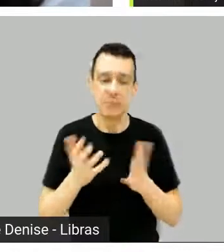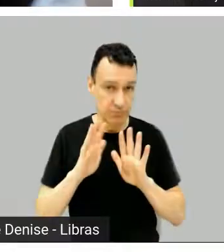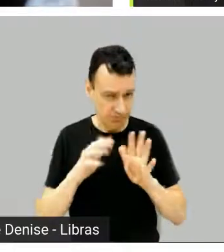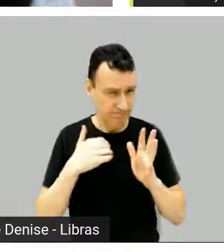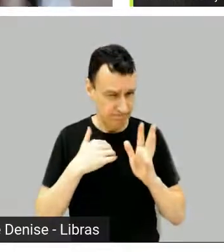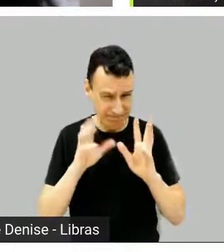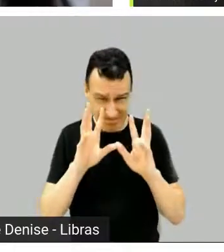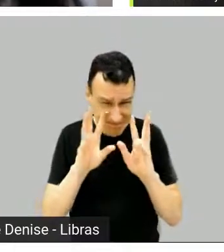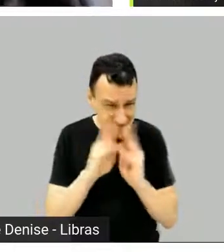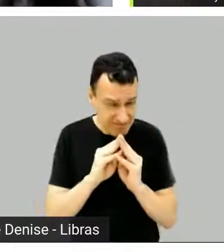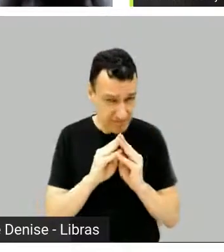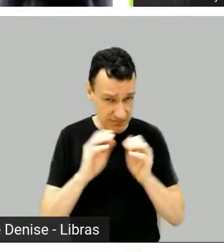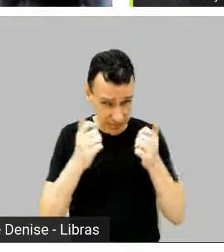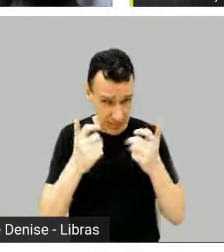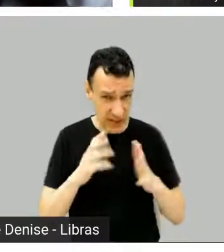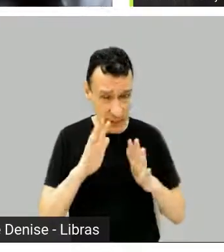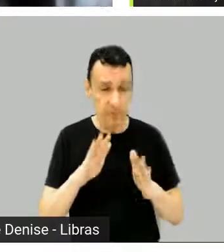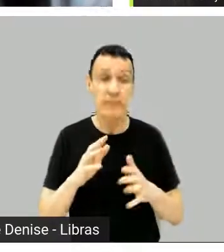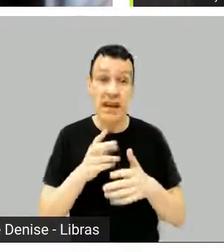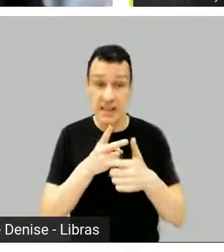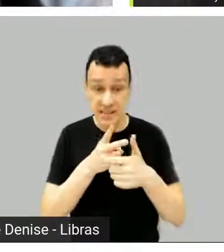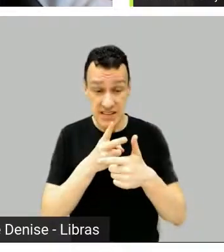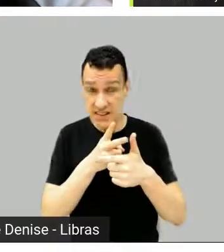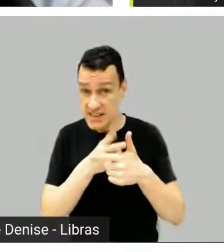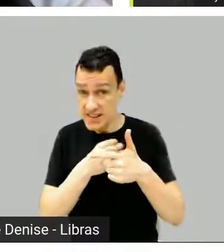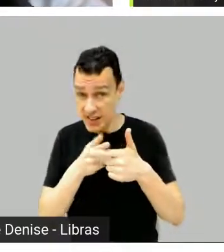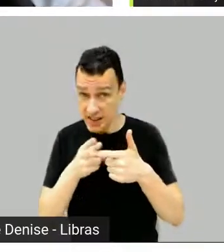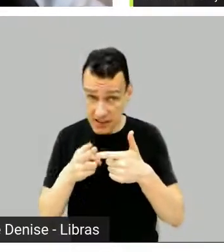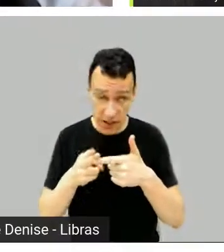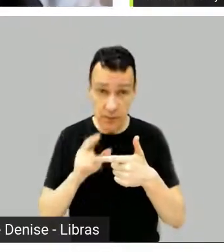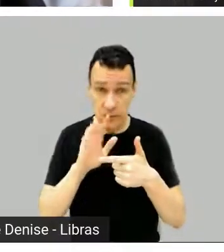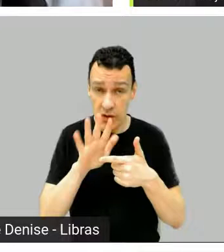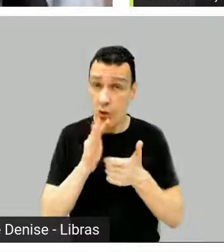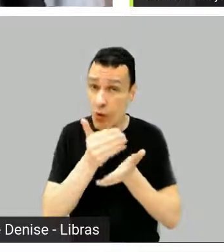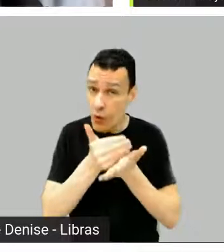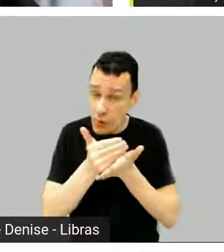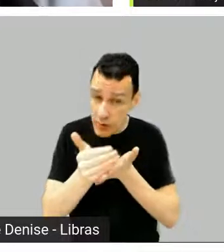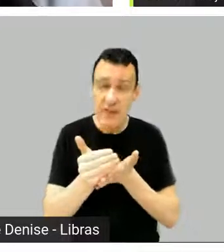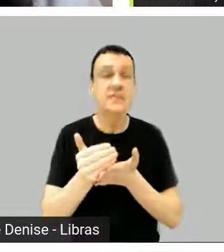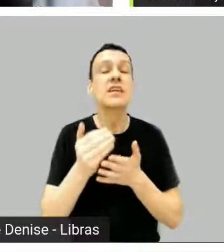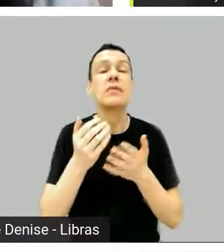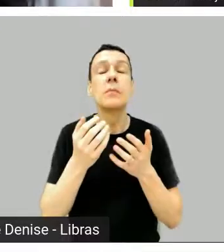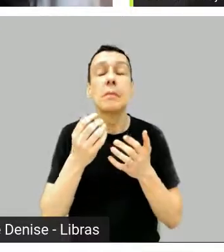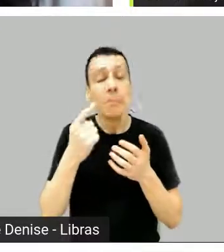A primeira ideia da série, a primeira formatação dela surgiu em 2008,